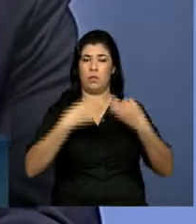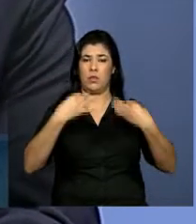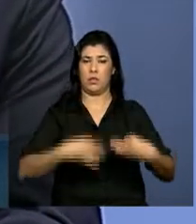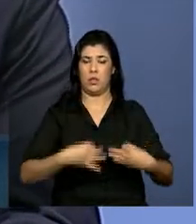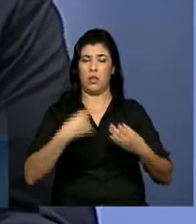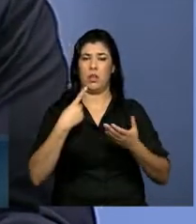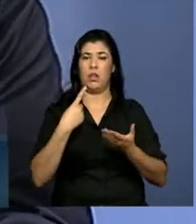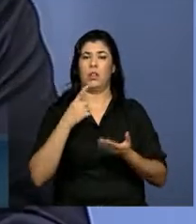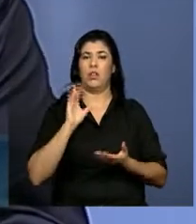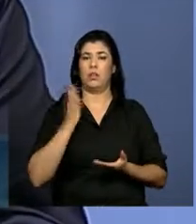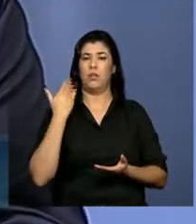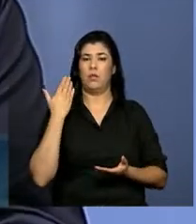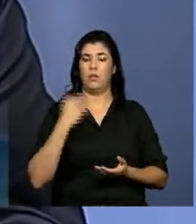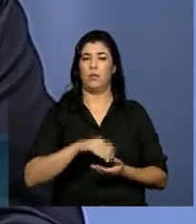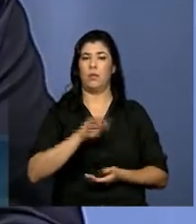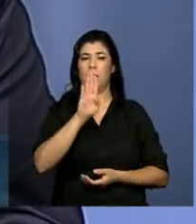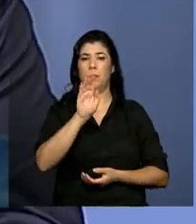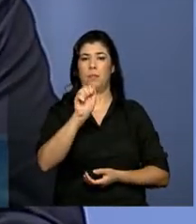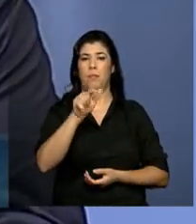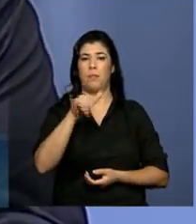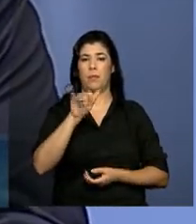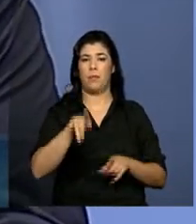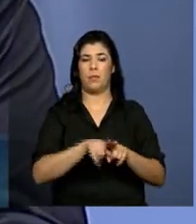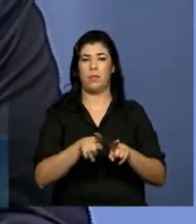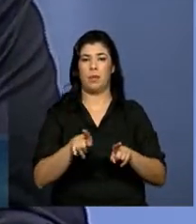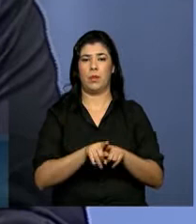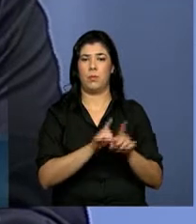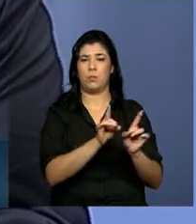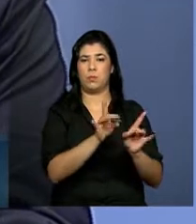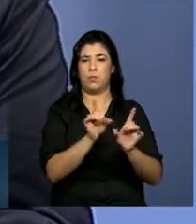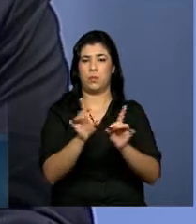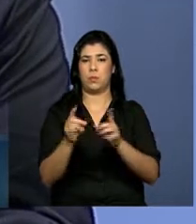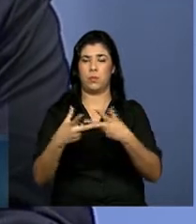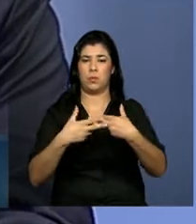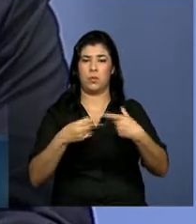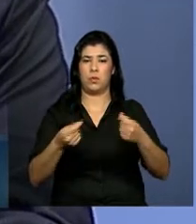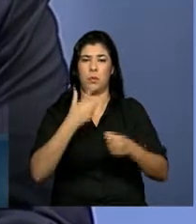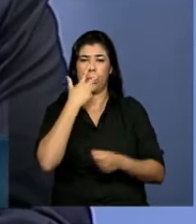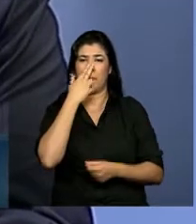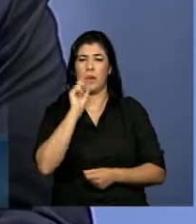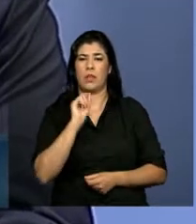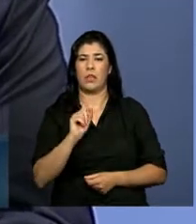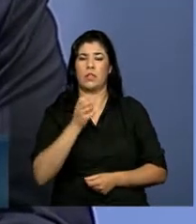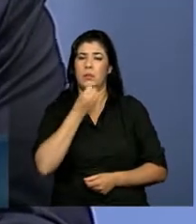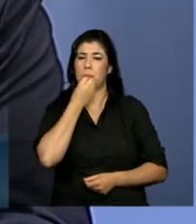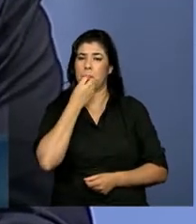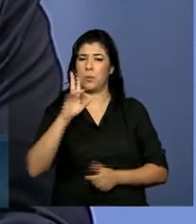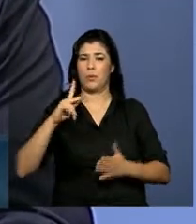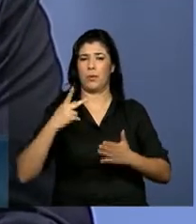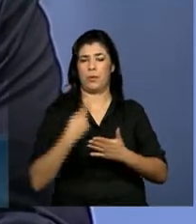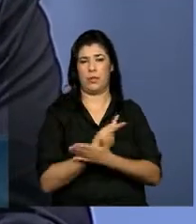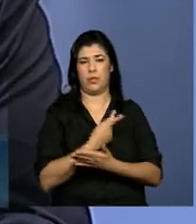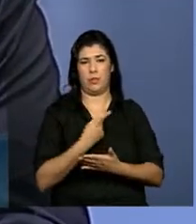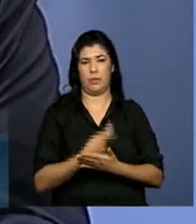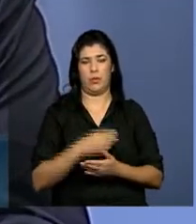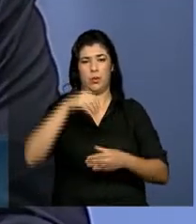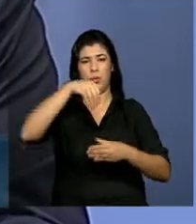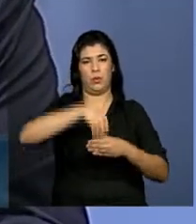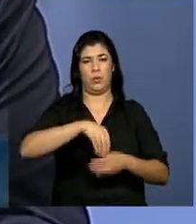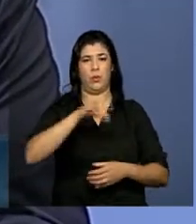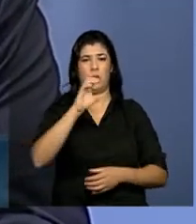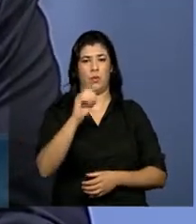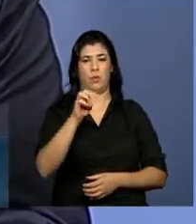facilitação de comércio, que me parece que é algo que em muito boa hora o AOMC